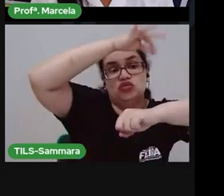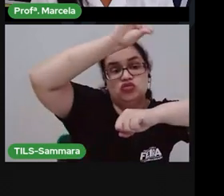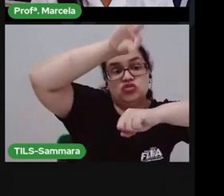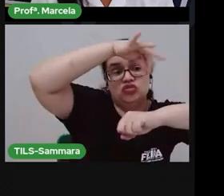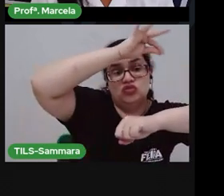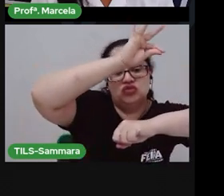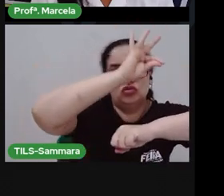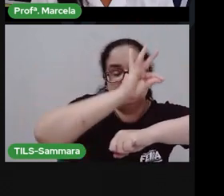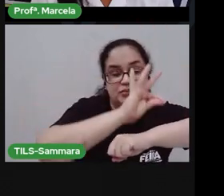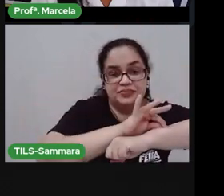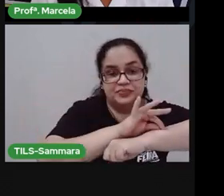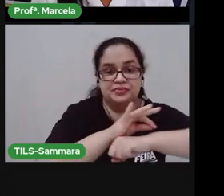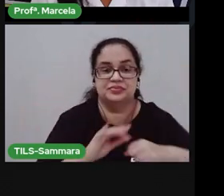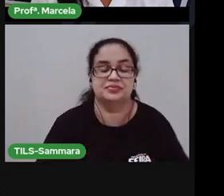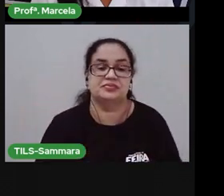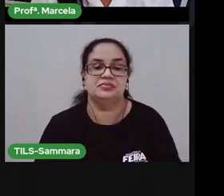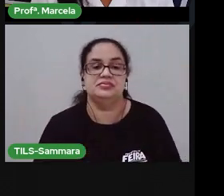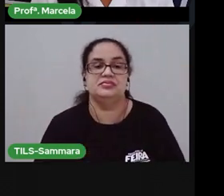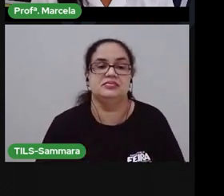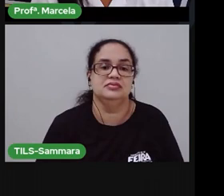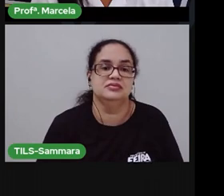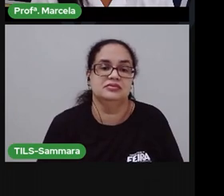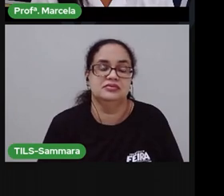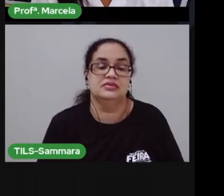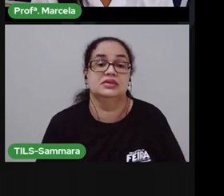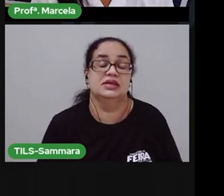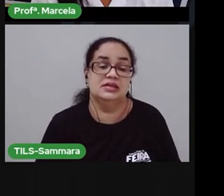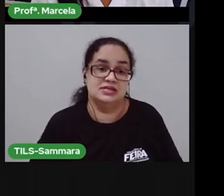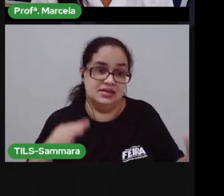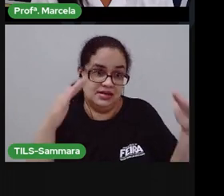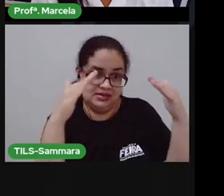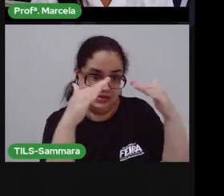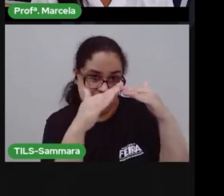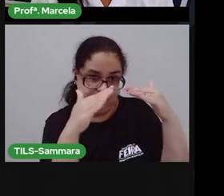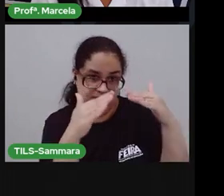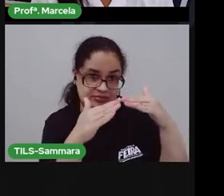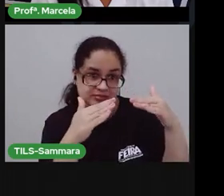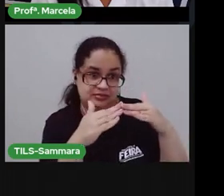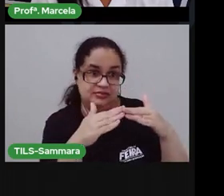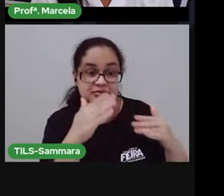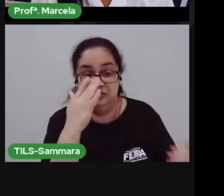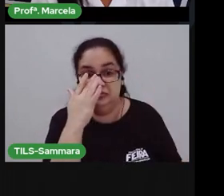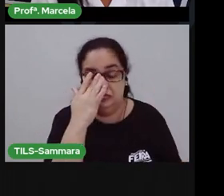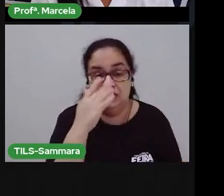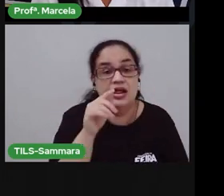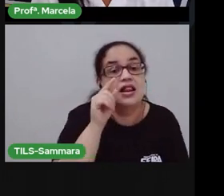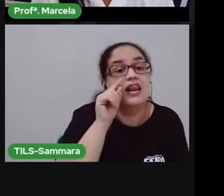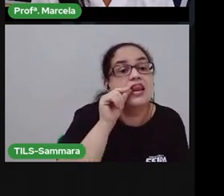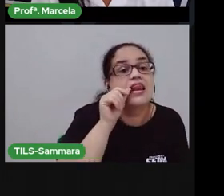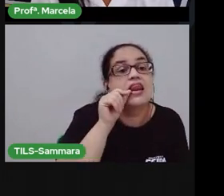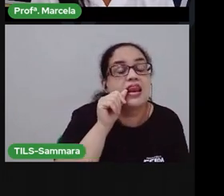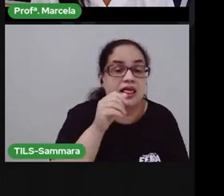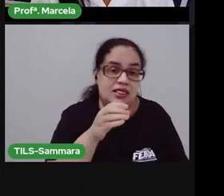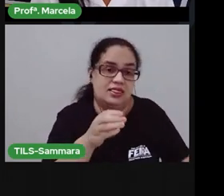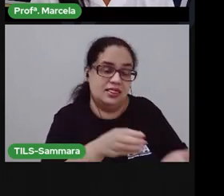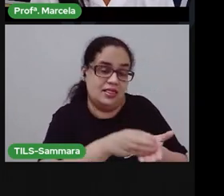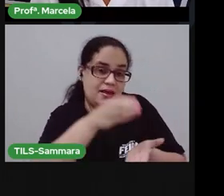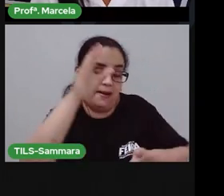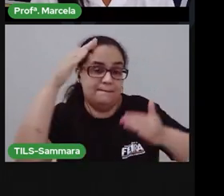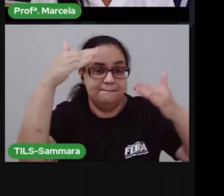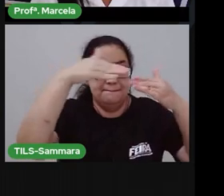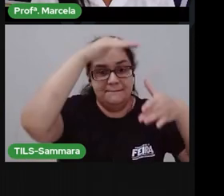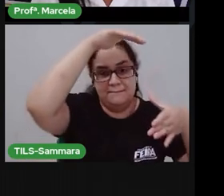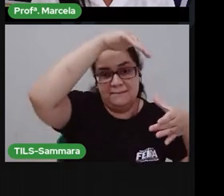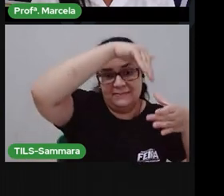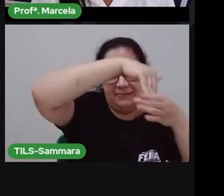é a abelha. Essa casa é de lata. Quem mora